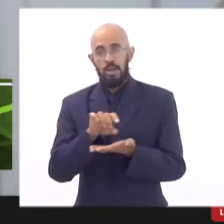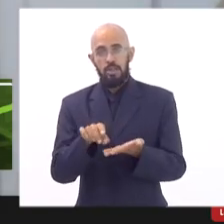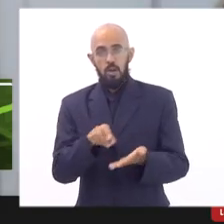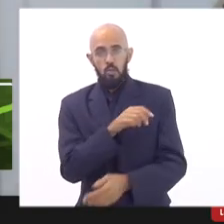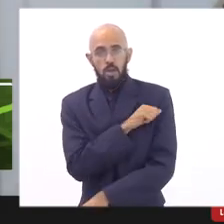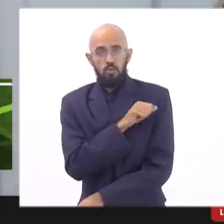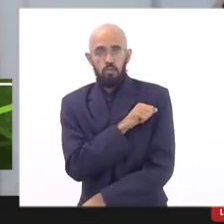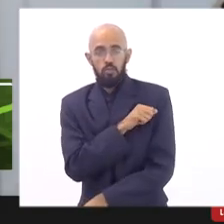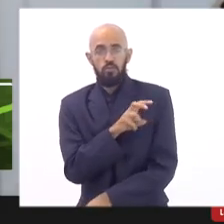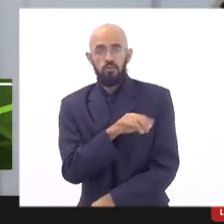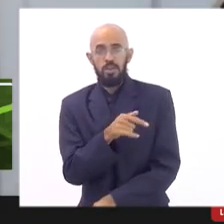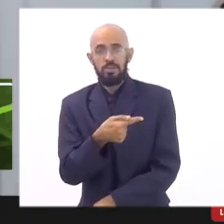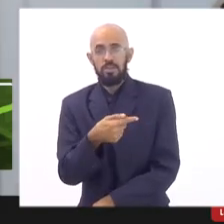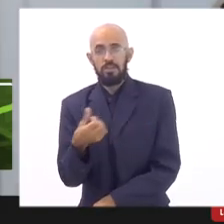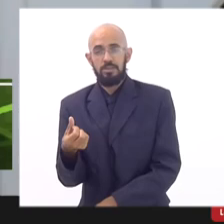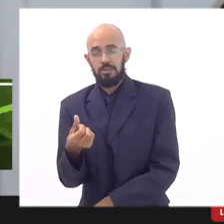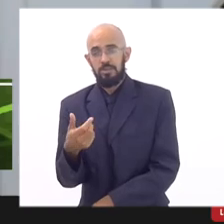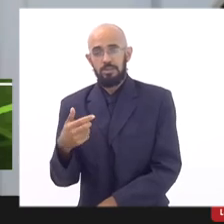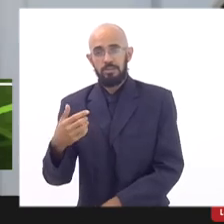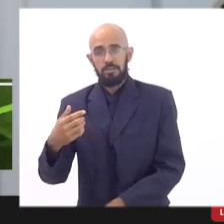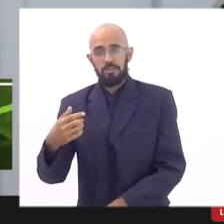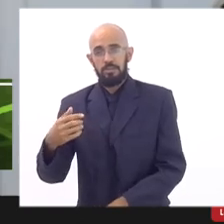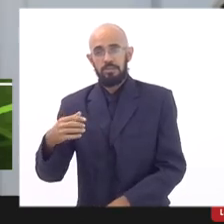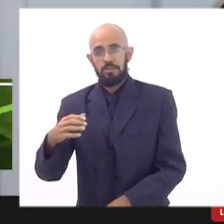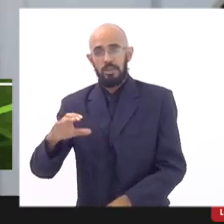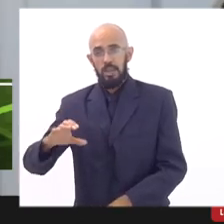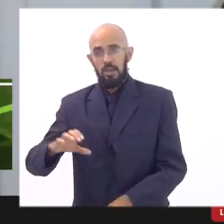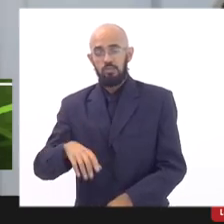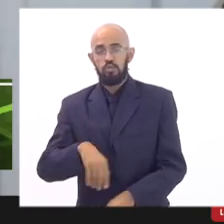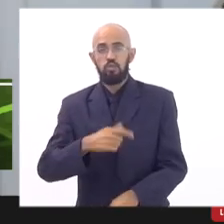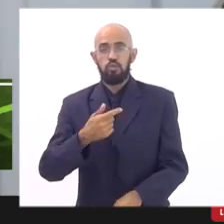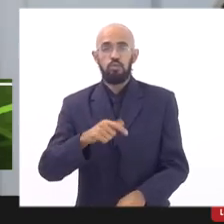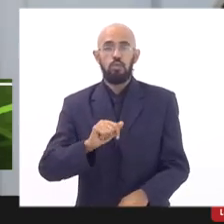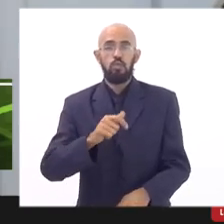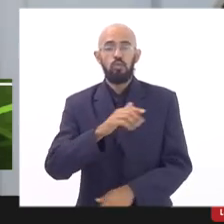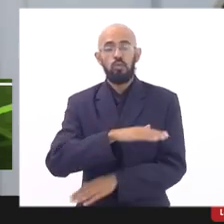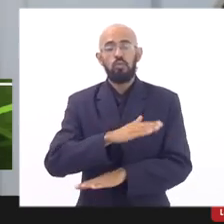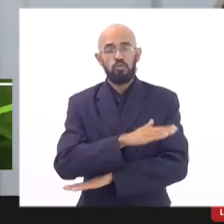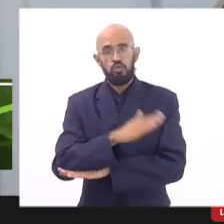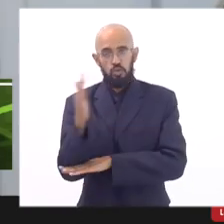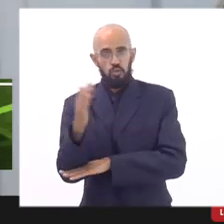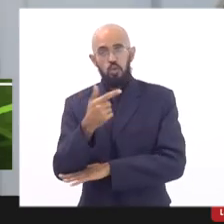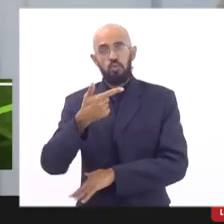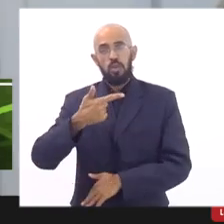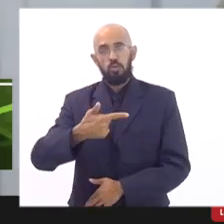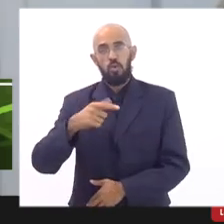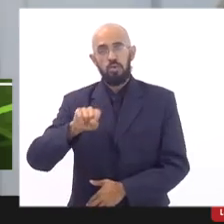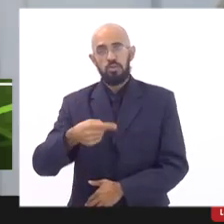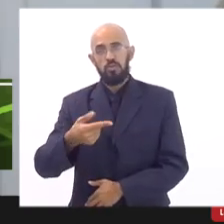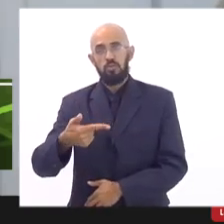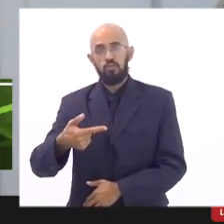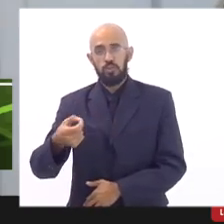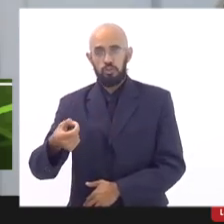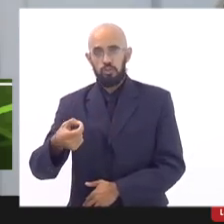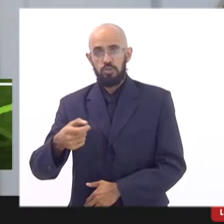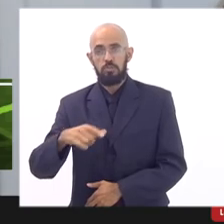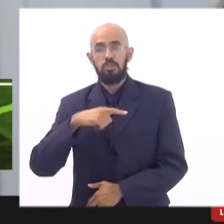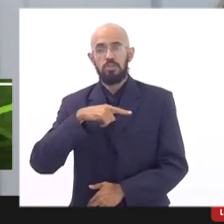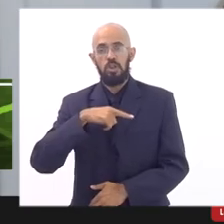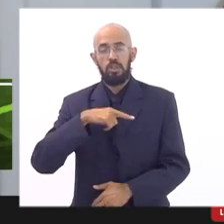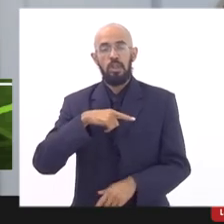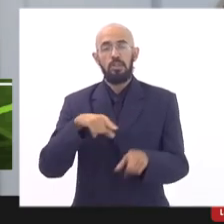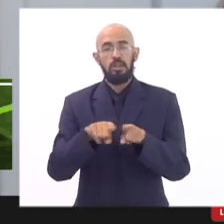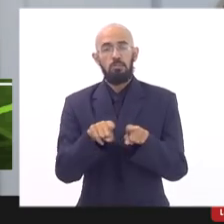centavos e o do horário integral a 2,20 lembrando que a gente ainda tem a complementação do per capita do governo federal